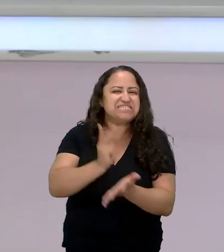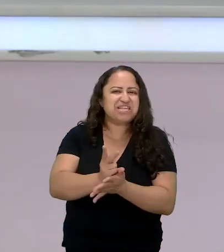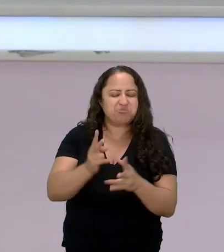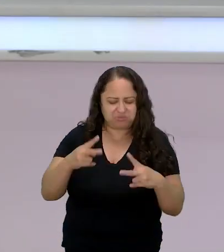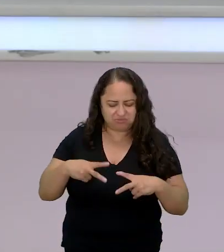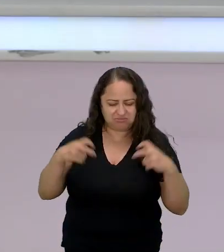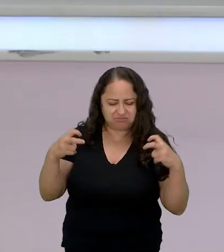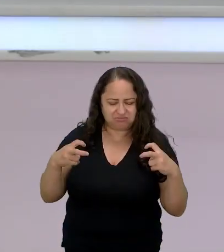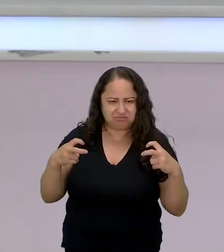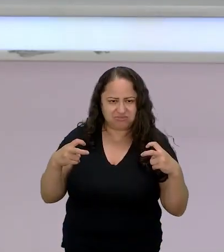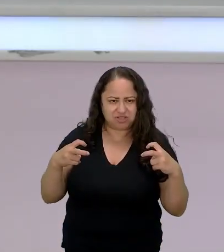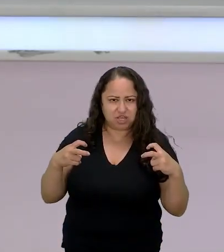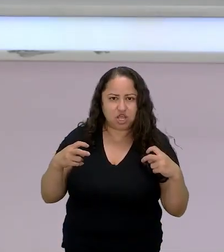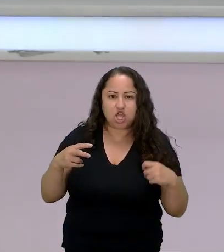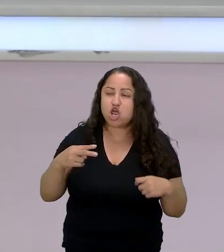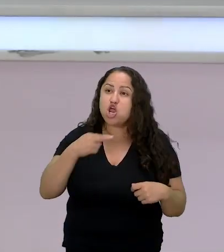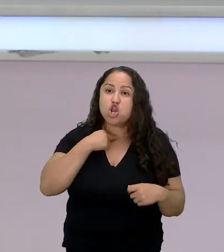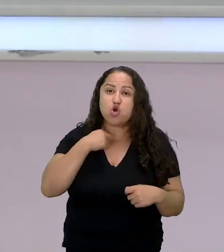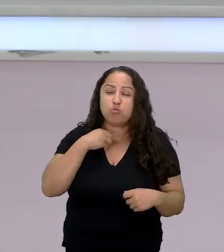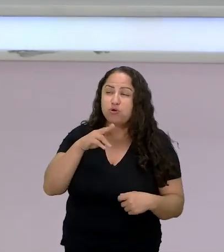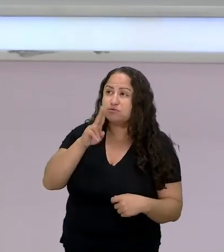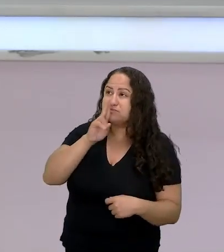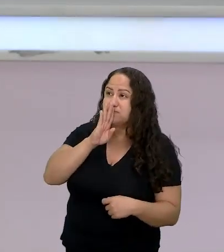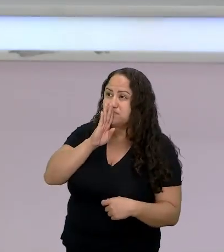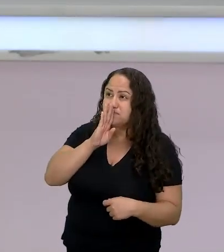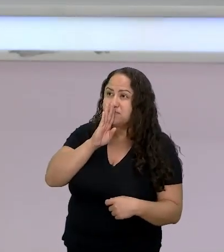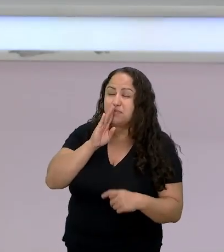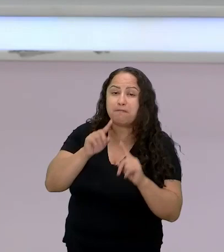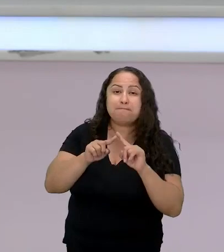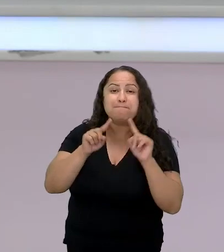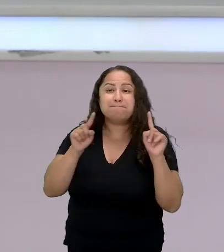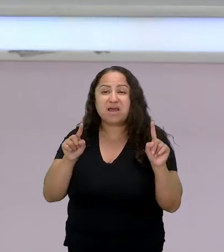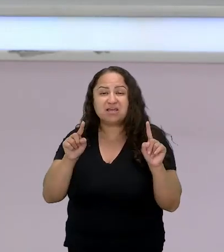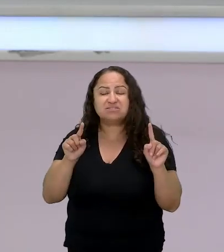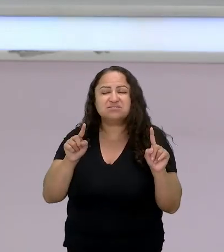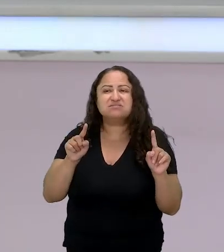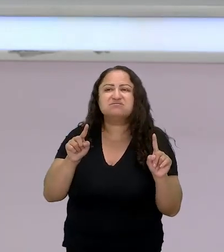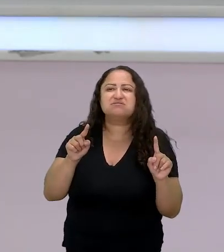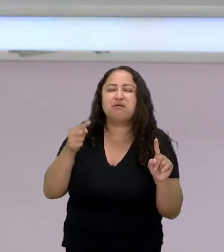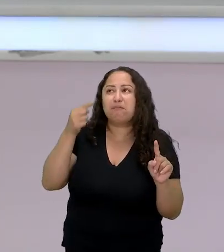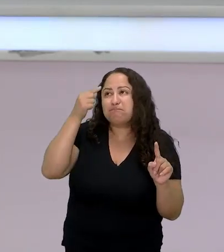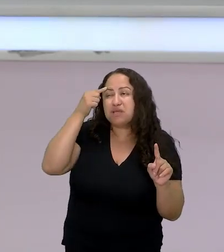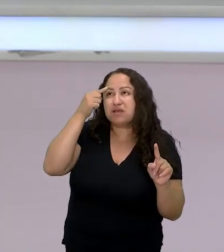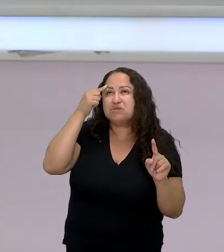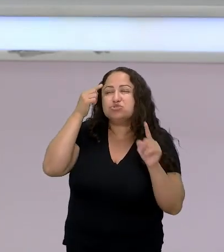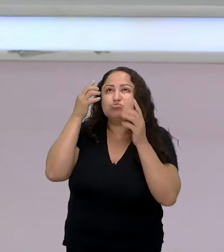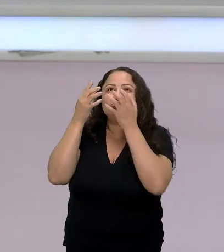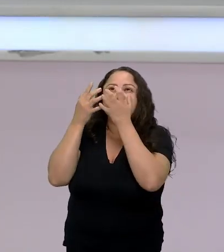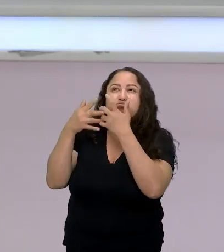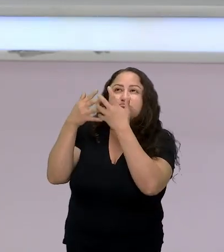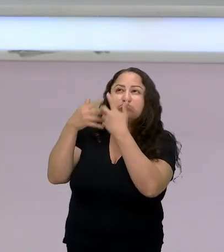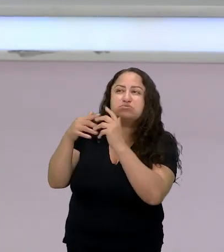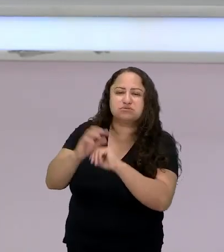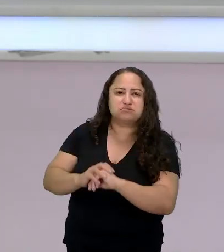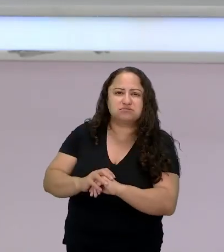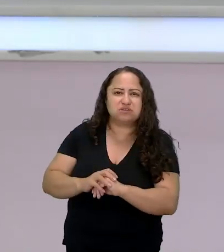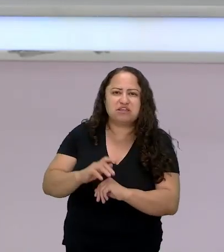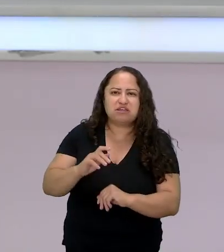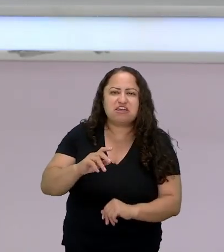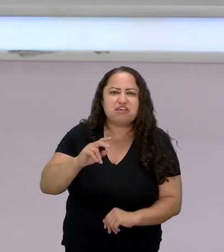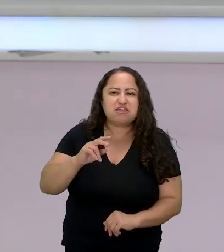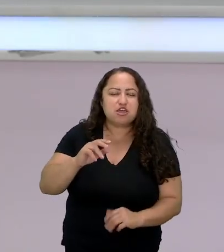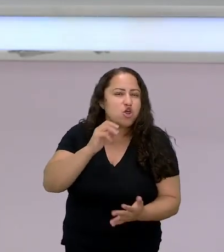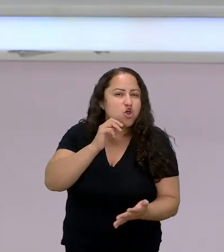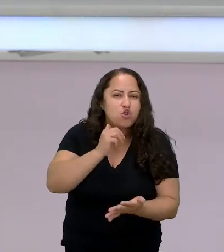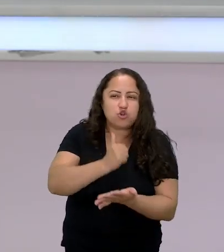posso abrir a boca mas a todo tempo eu estou ali na minha cabeça minha mente ninguém vai ninguém vai escravizar digamos assim